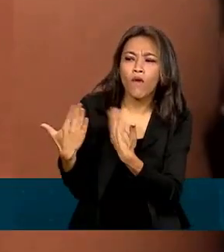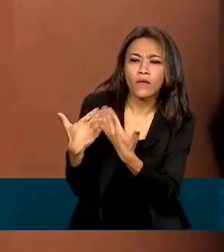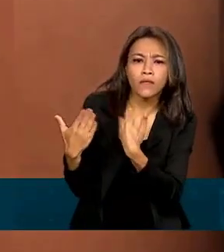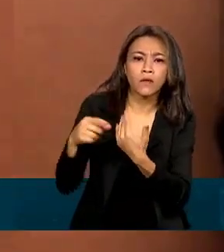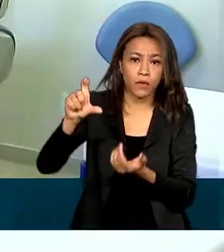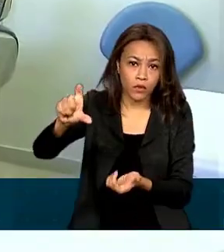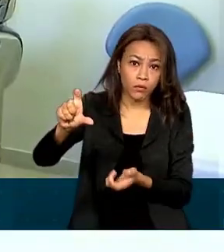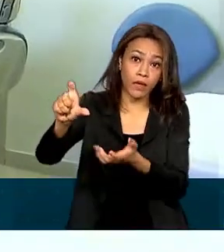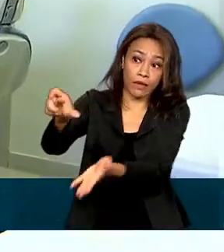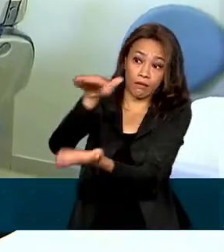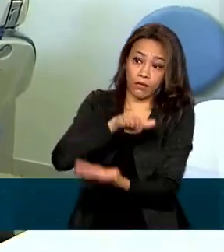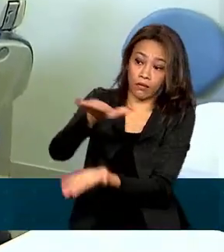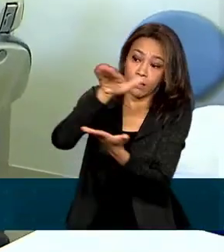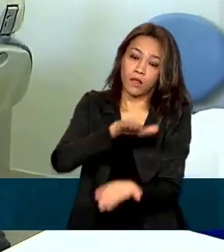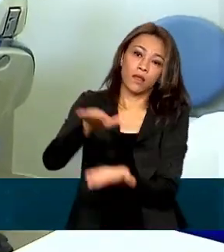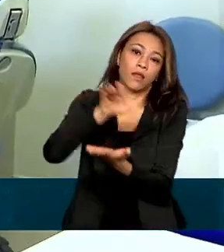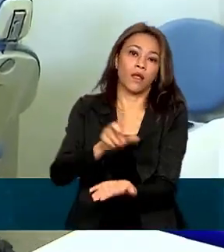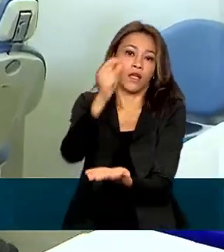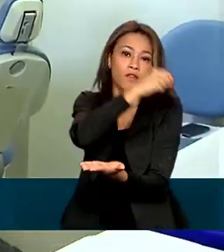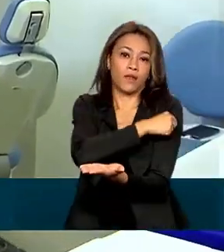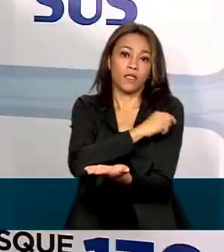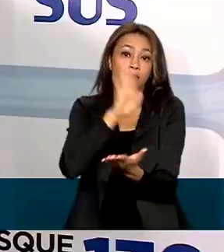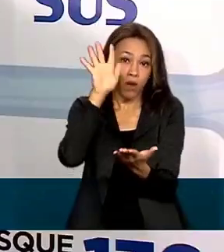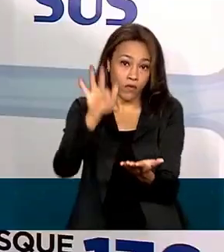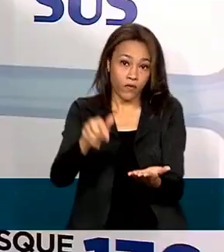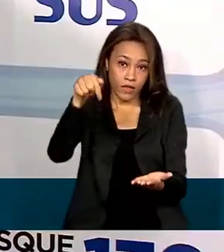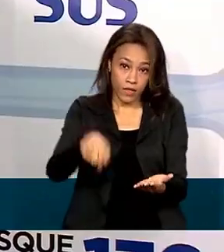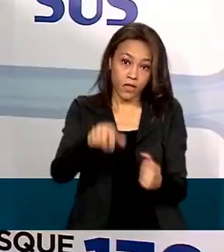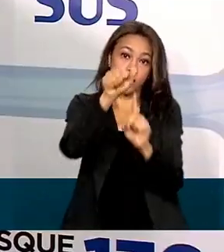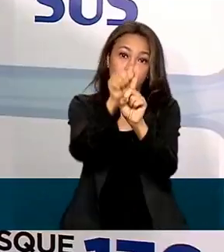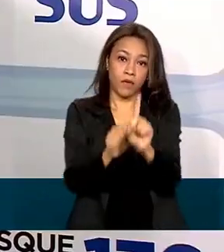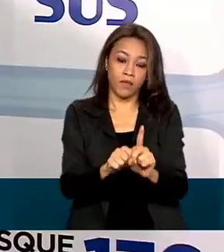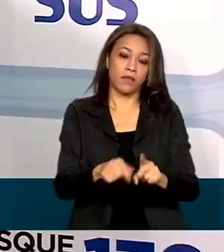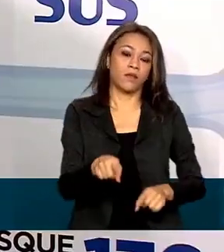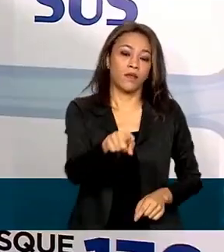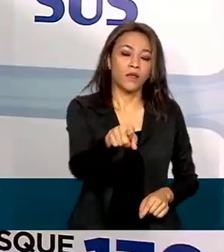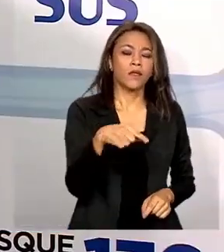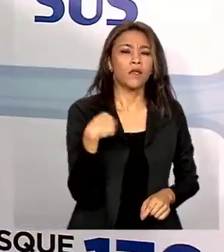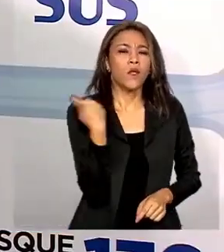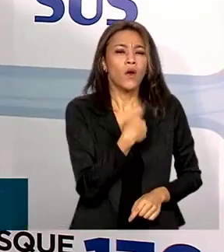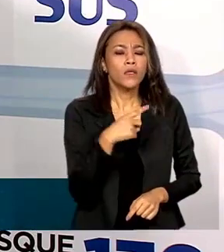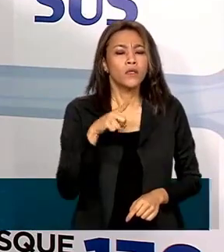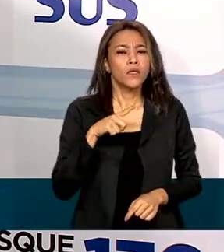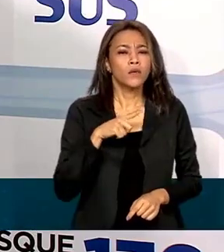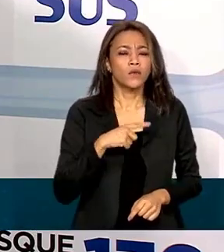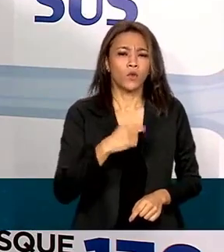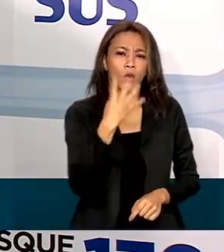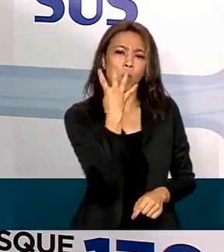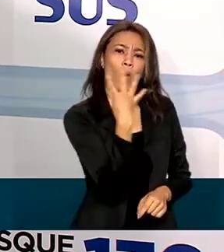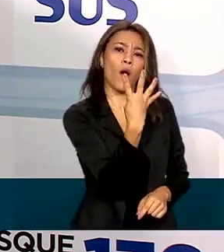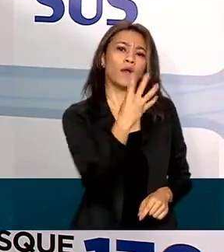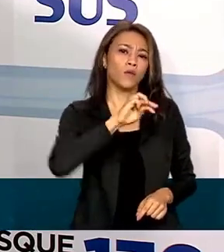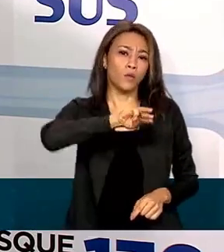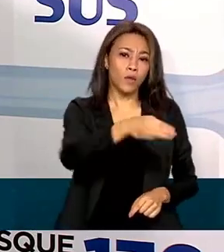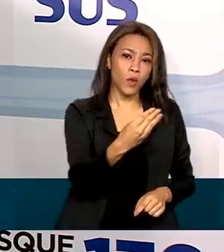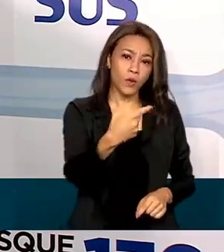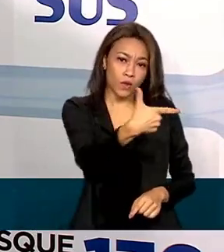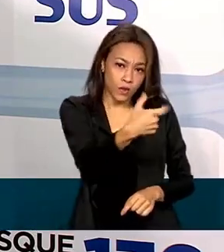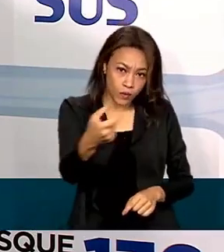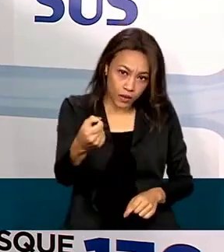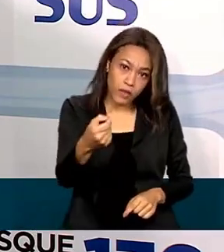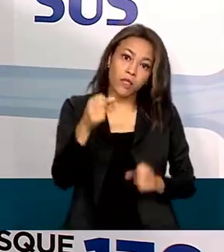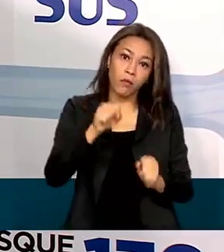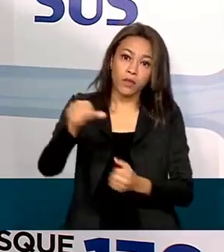imunizantes prevista para o fim deste mês. Nós temos aí em torno de 4 milhões e 200 vacinas que podem ser